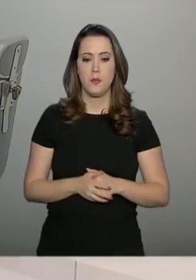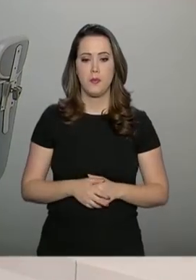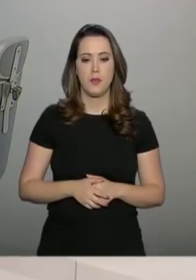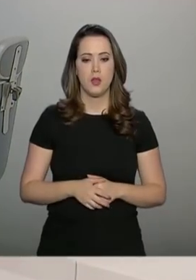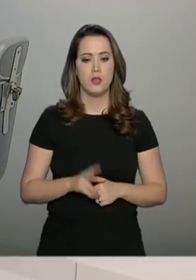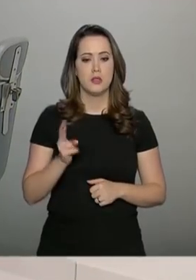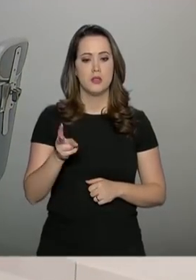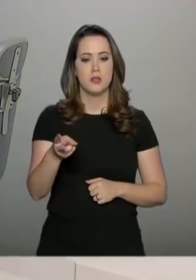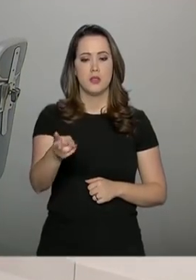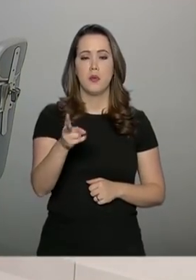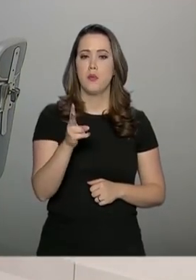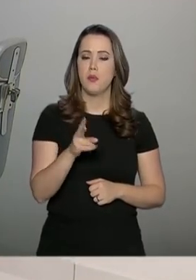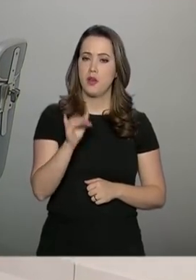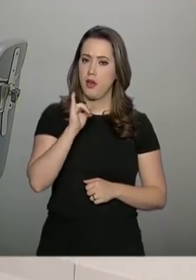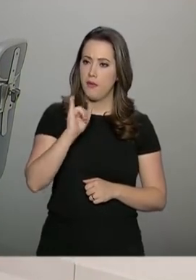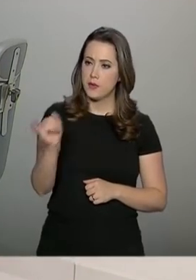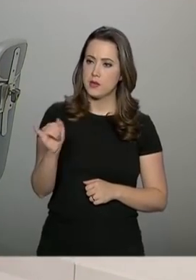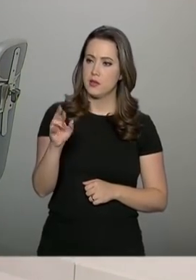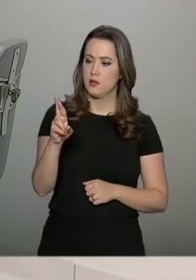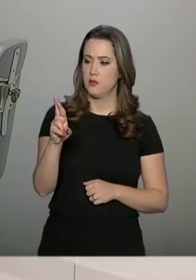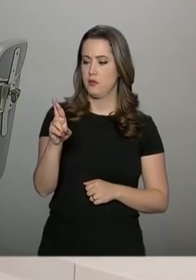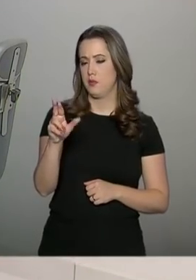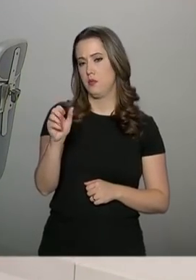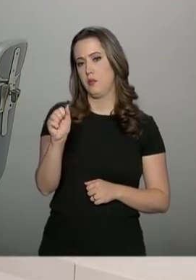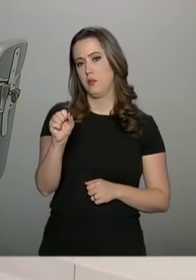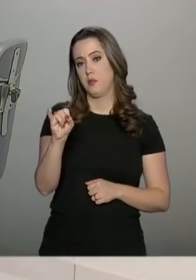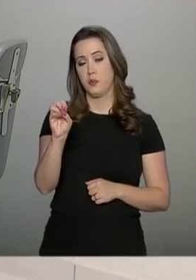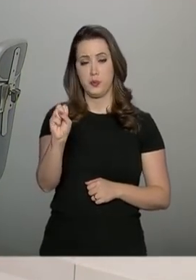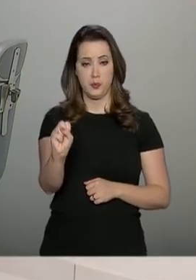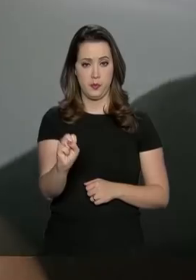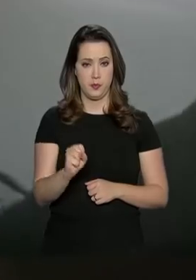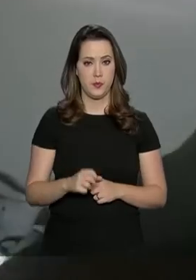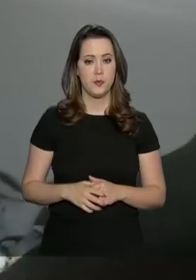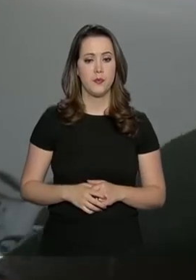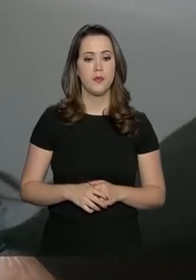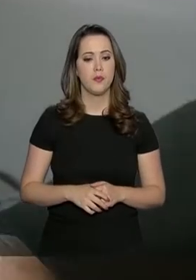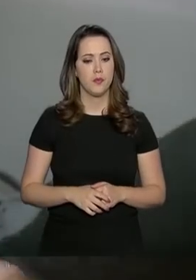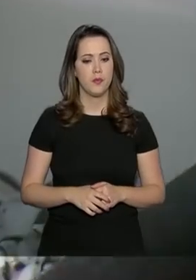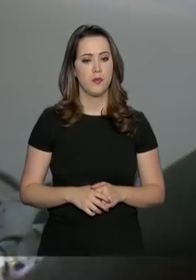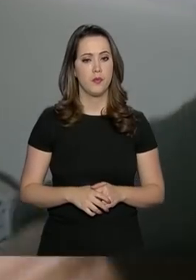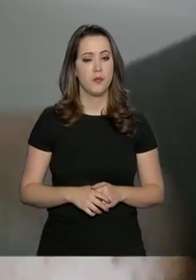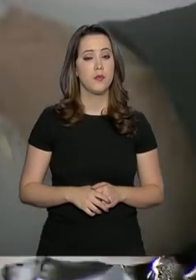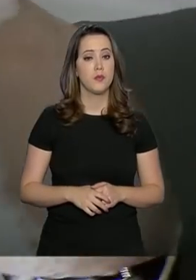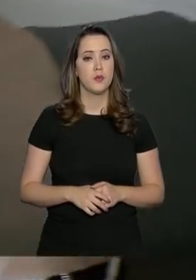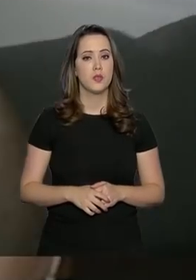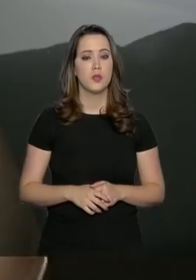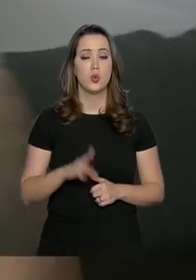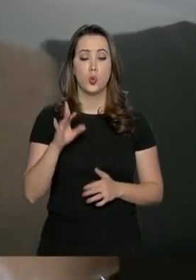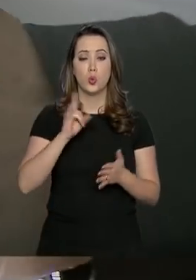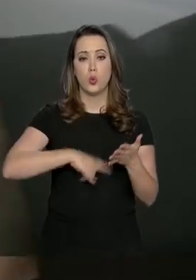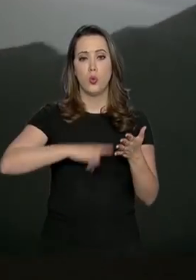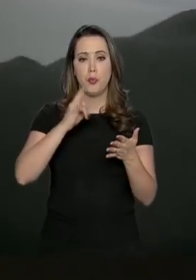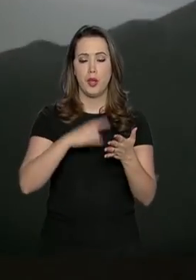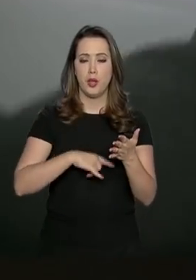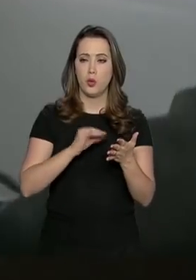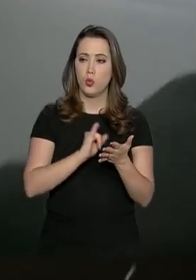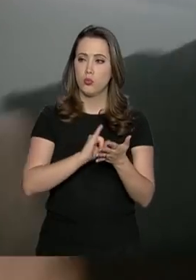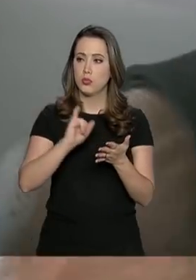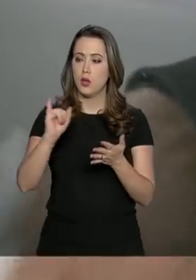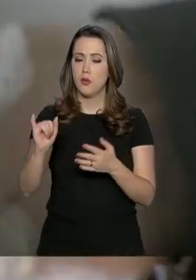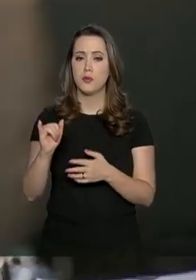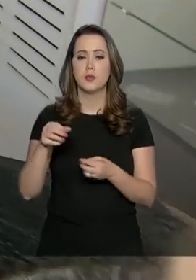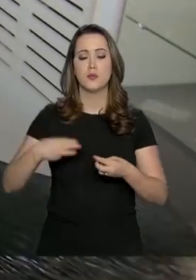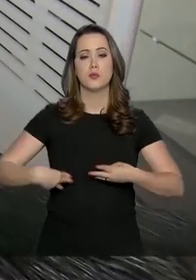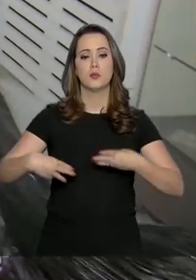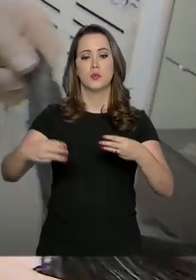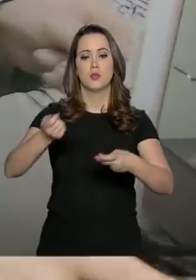Todos declarados na Relação Anual de Informações Sociais, a chamada RAIS. O documento, encaminhado ao Ministério